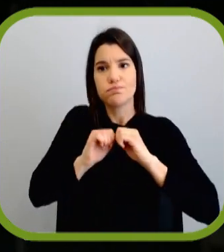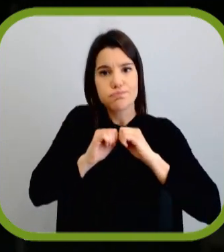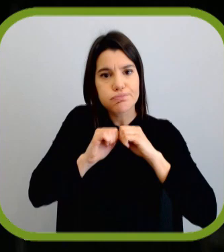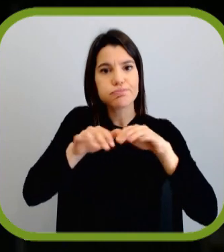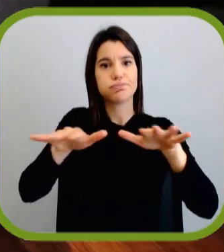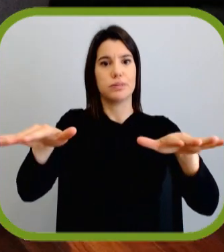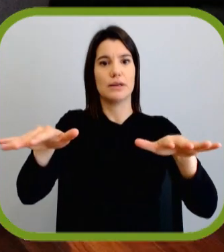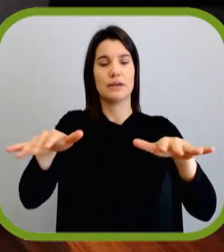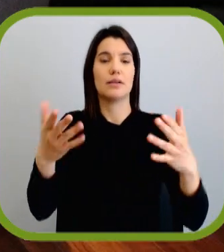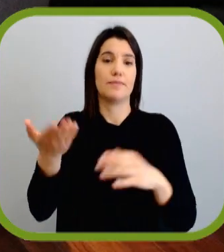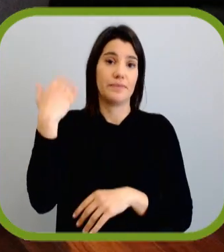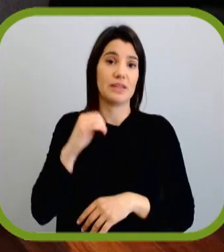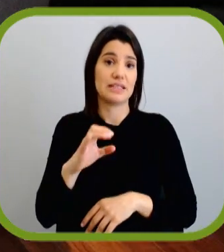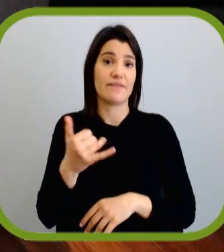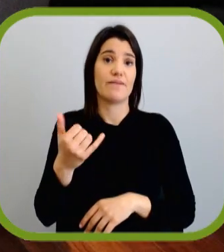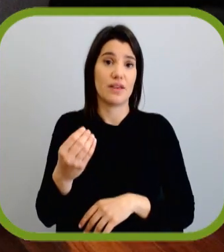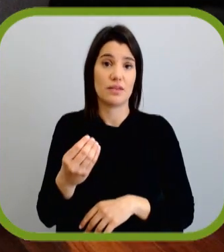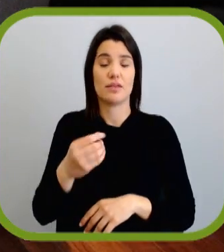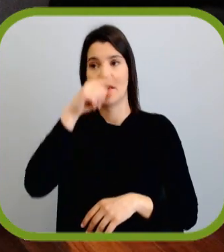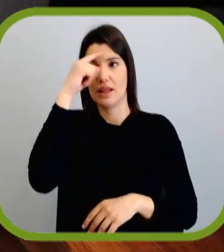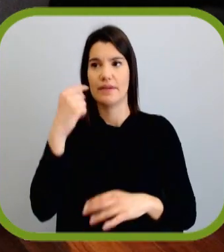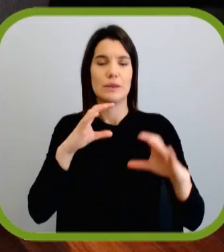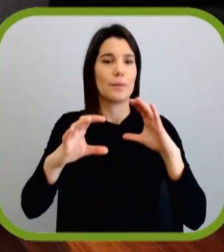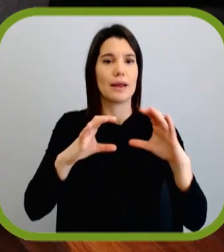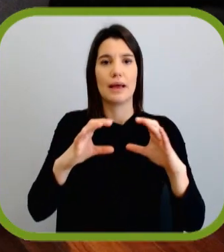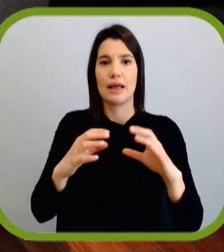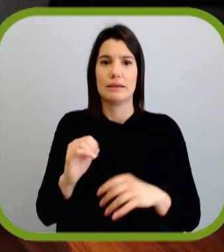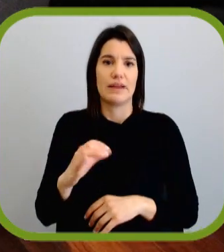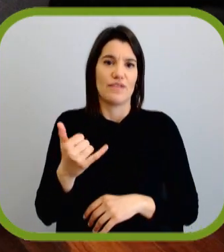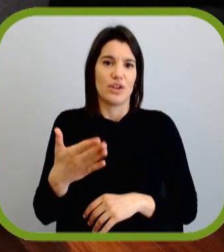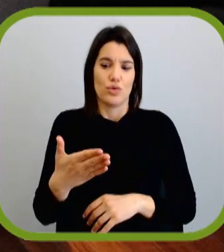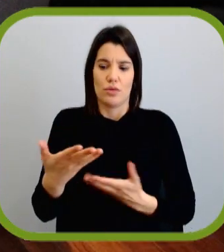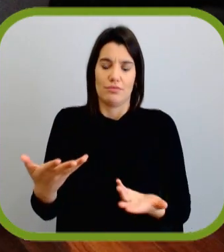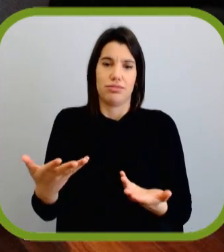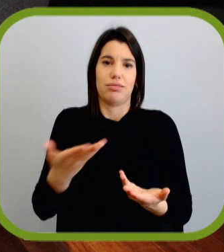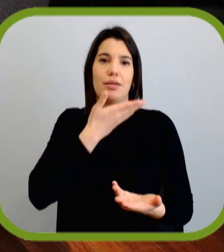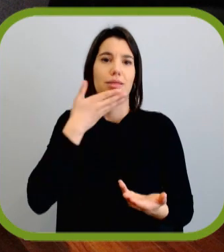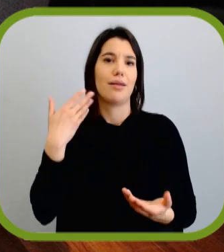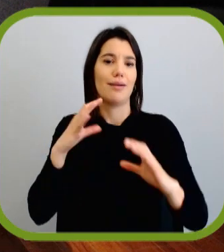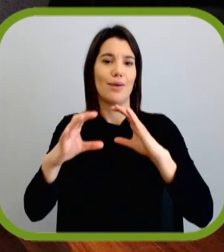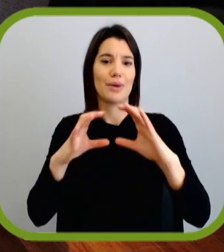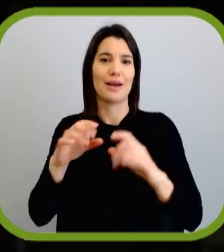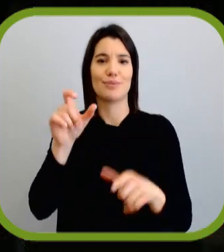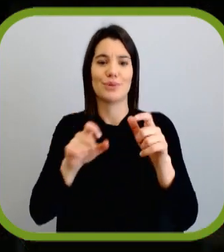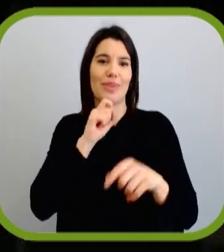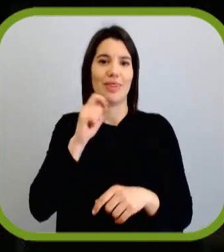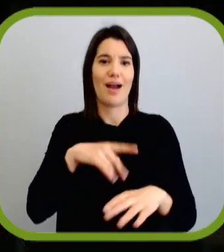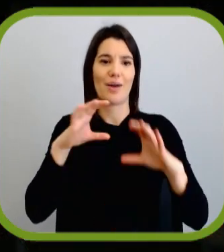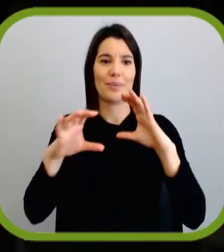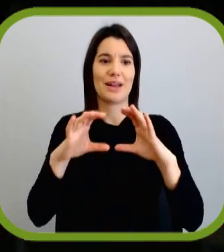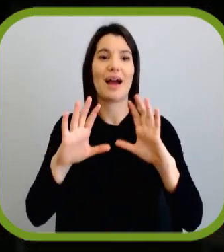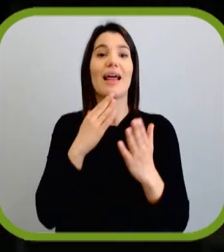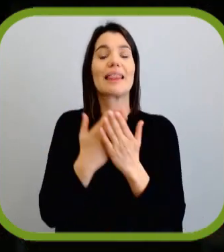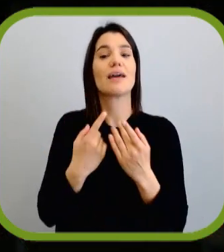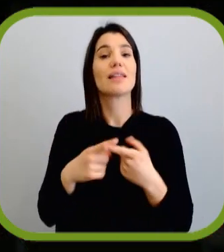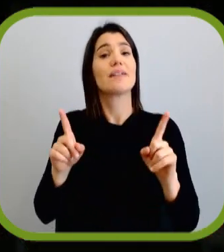propagação. Ou seja, enquanto no século XX era difícil comunicar, no século XXI é a coisa mais fácil do mundo comunicar, todas as pessoas conseguem